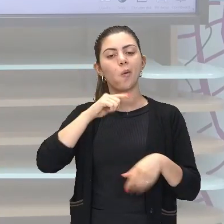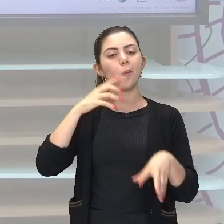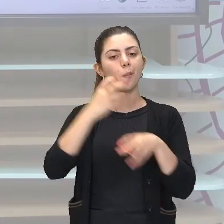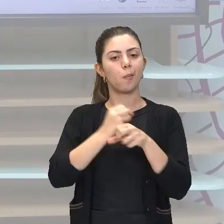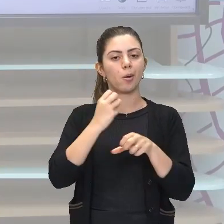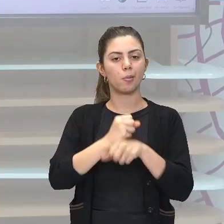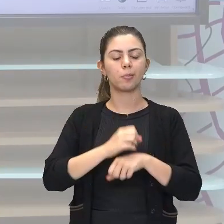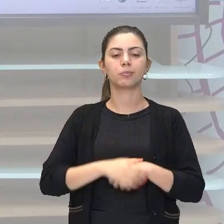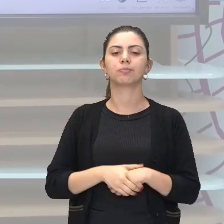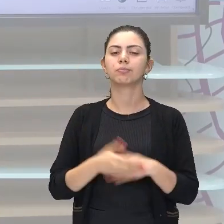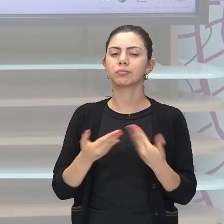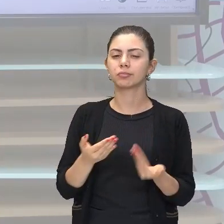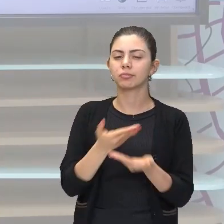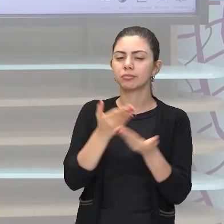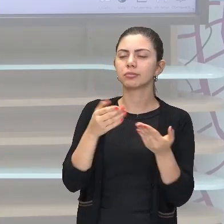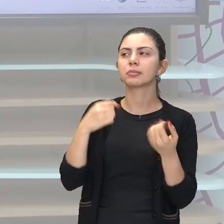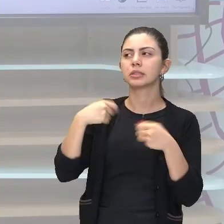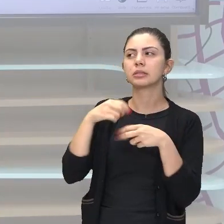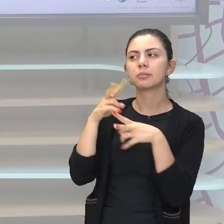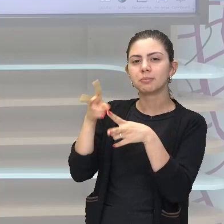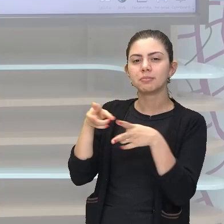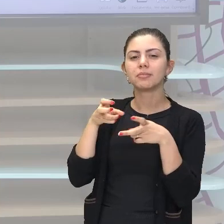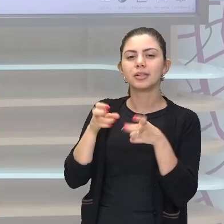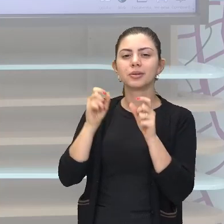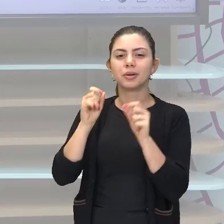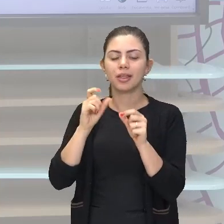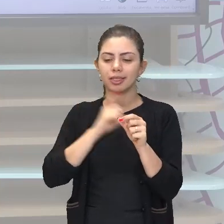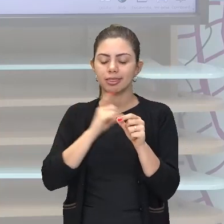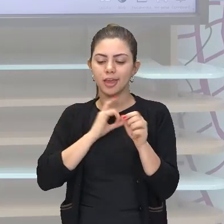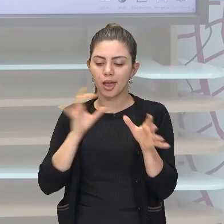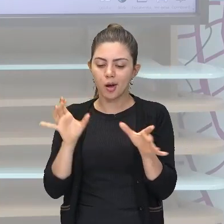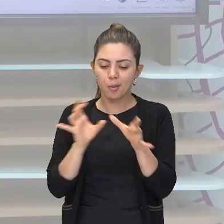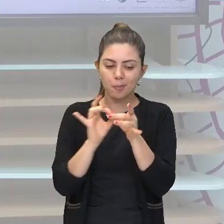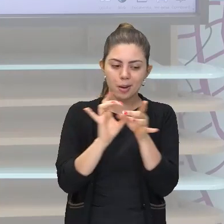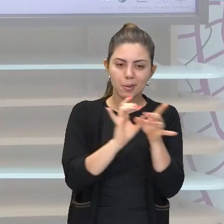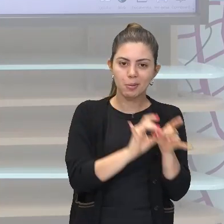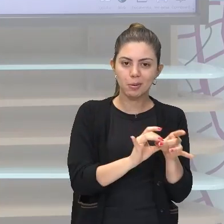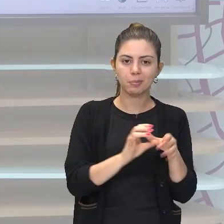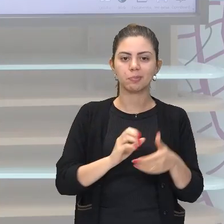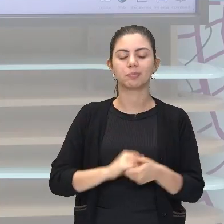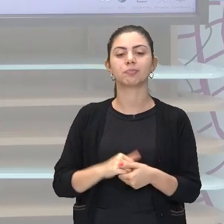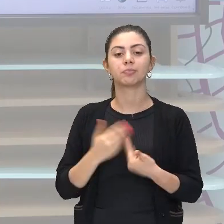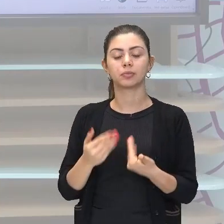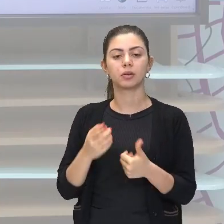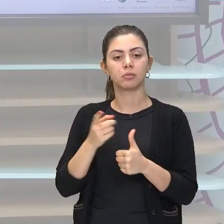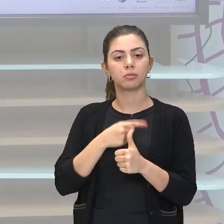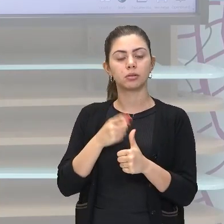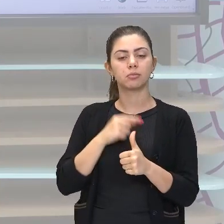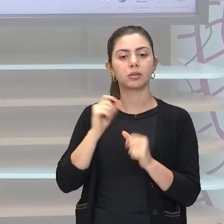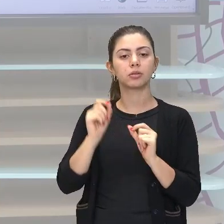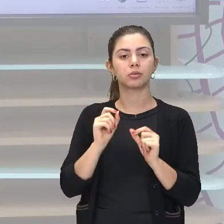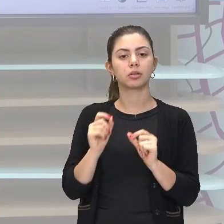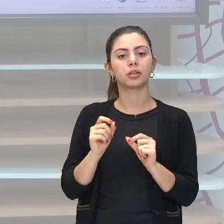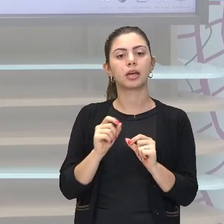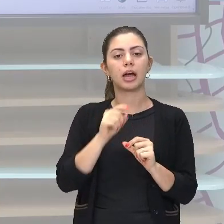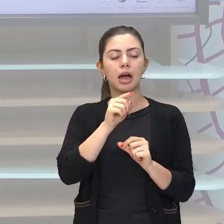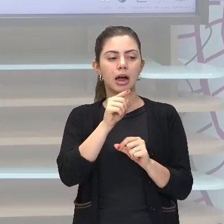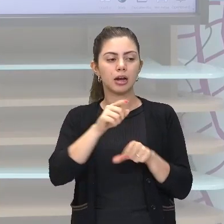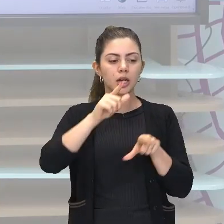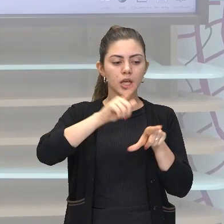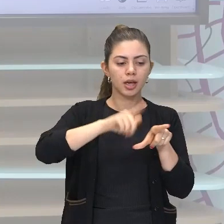Então, observe que essas coisas estão todas alinhadas, né? Primeiro, a ideia de que uma